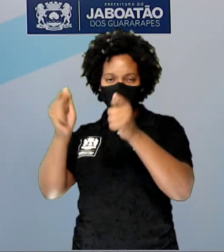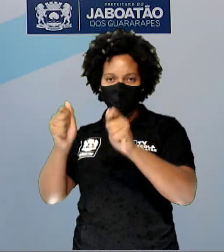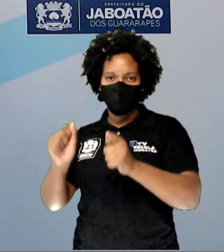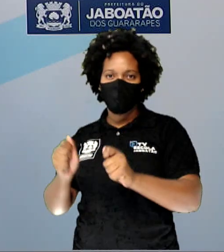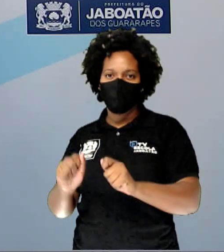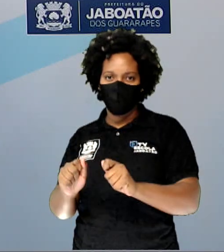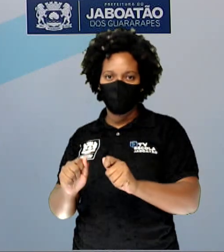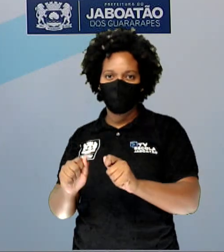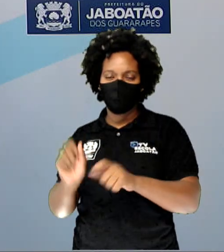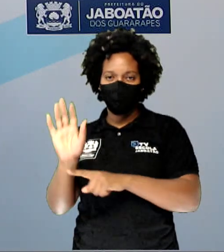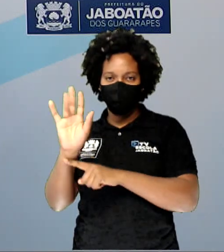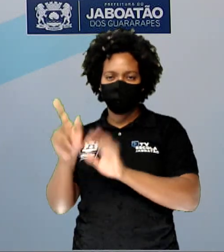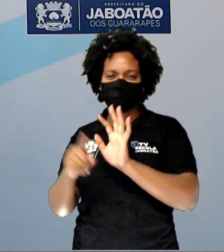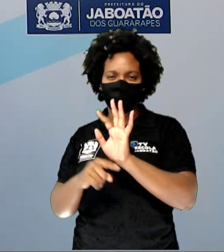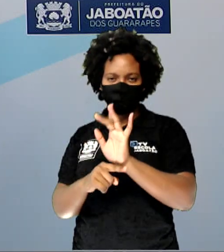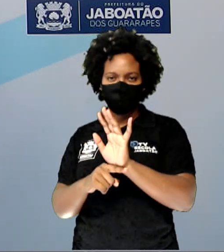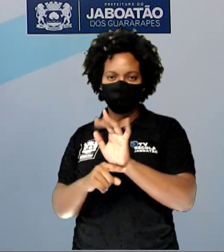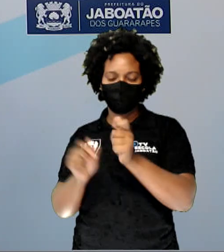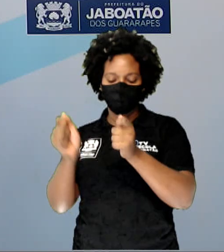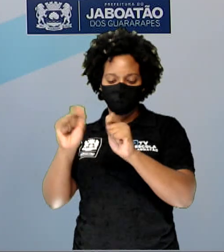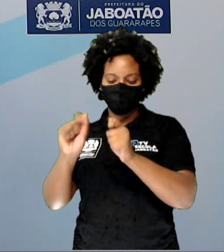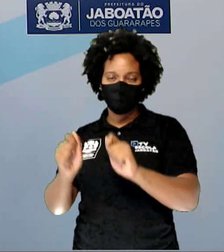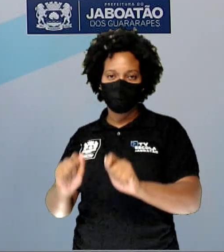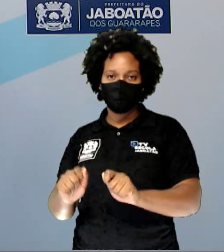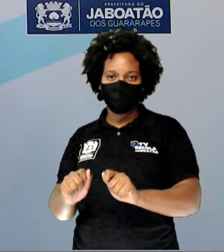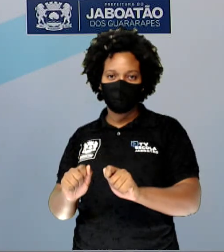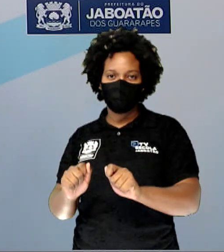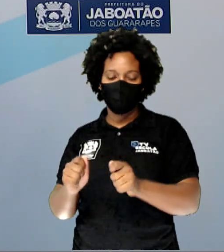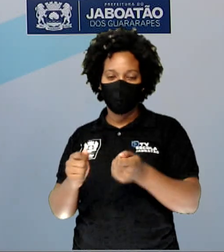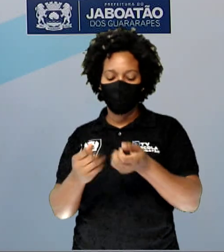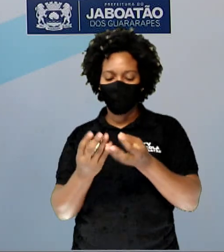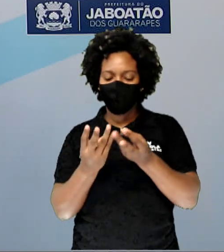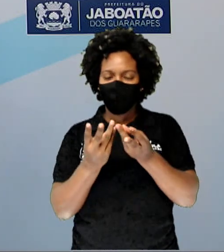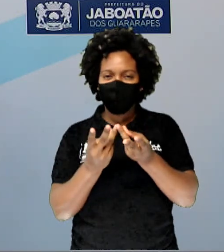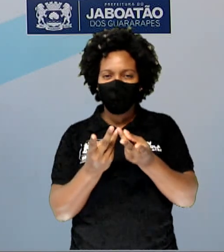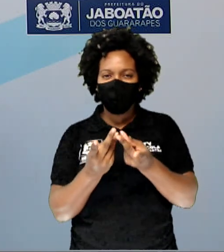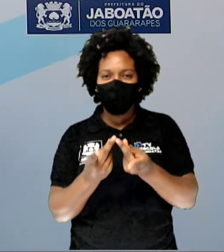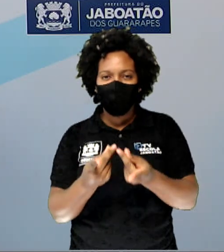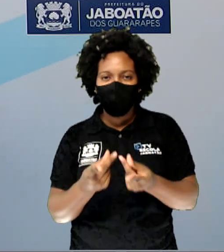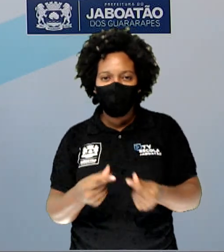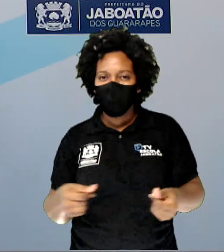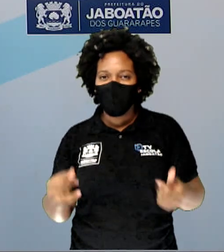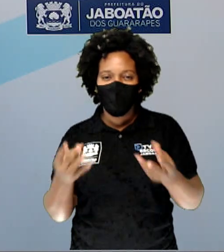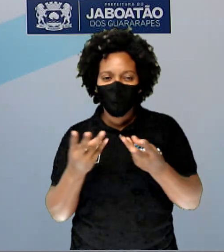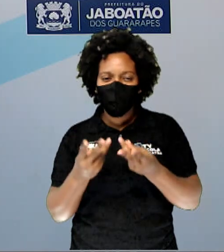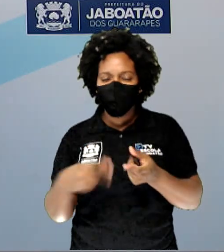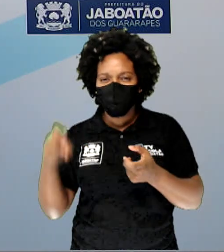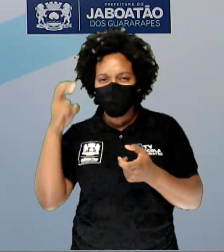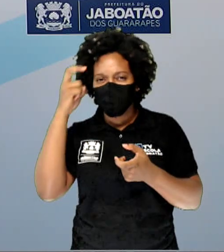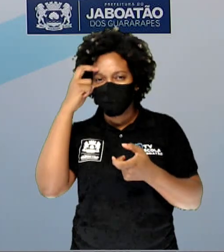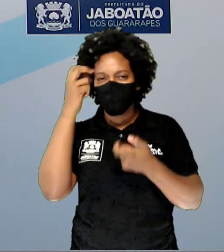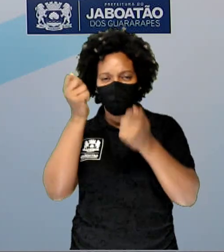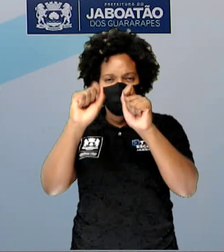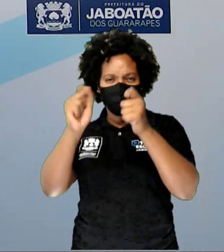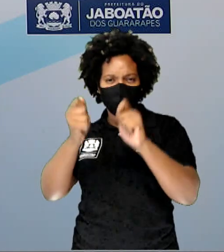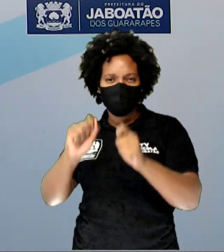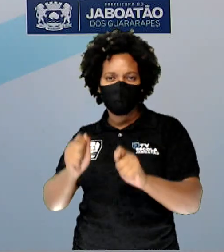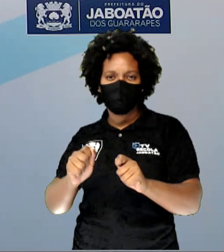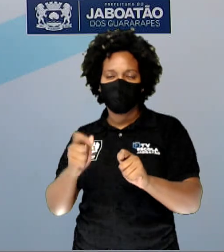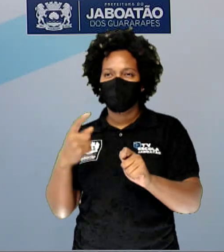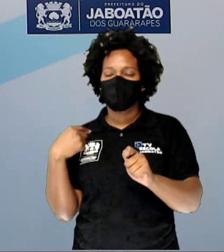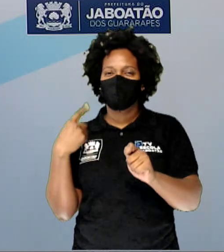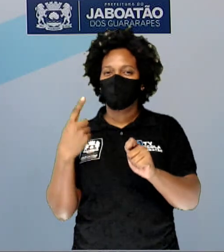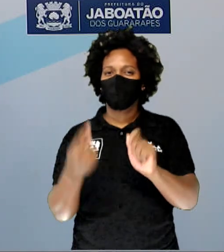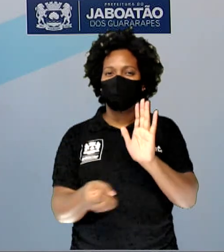feitos à mão. Então, tem se perdido muito essa cultura do artesanal, do se fazer